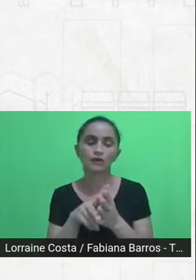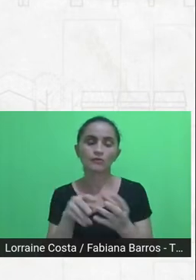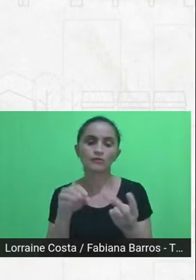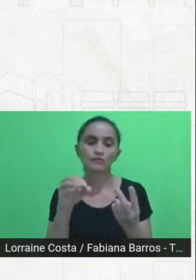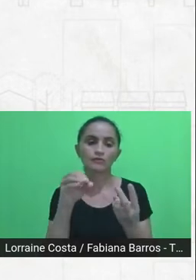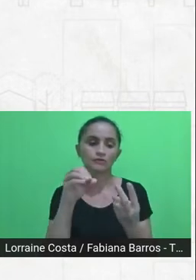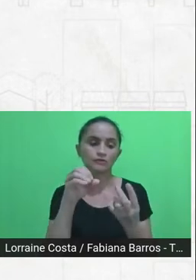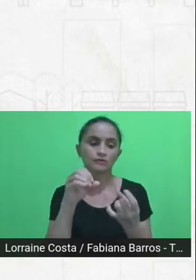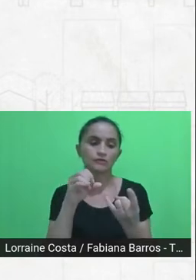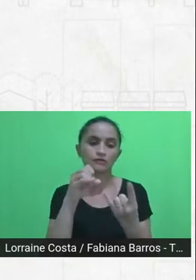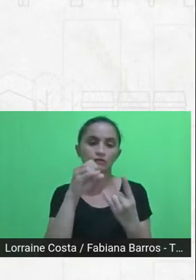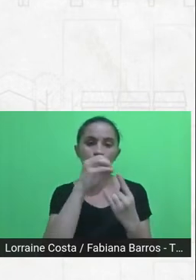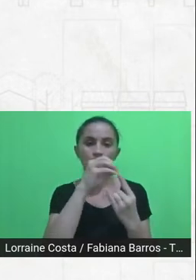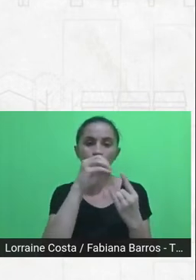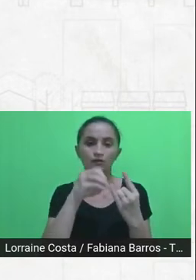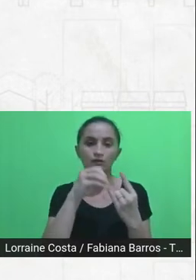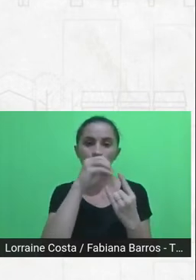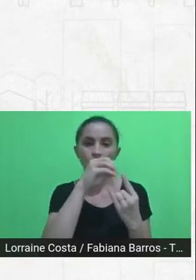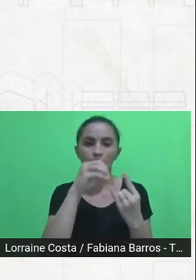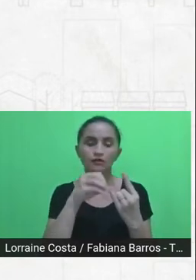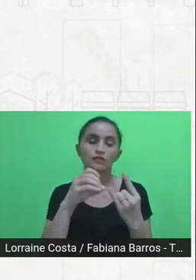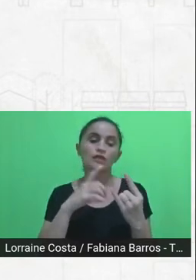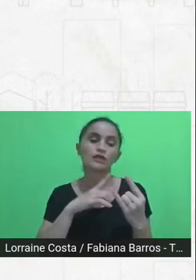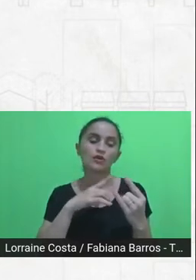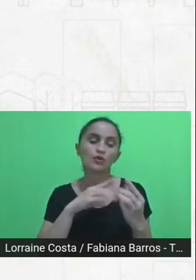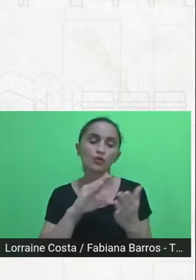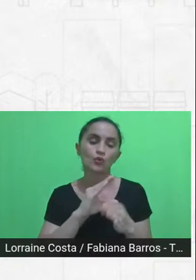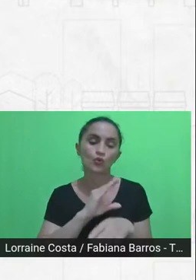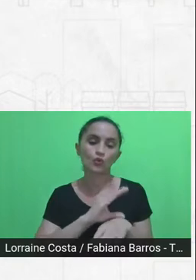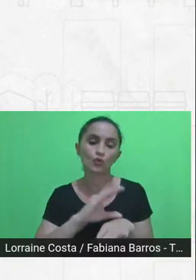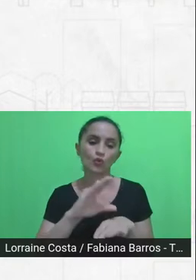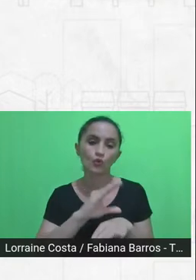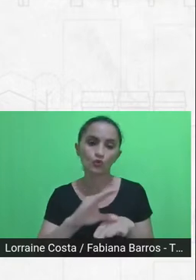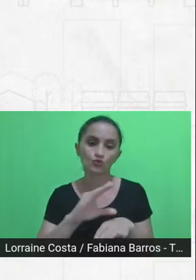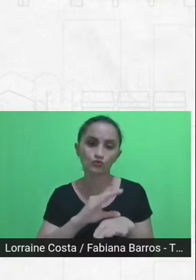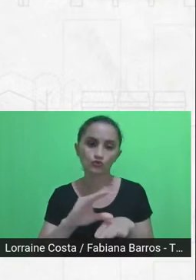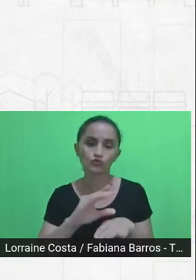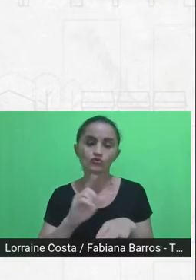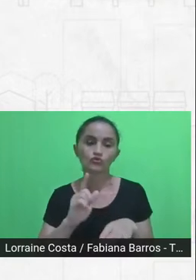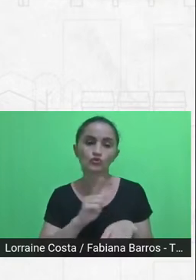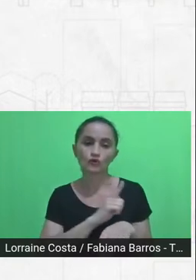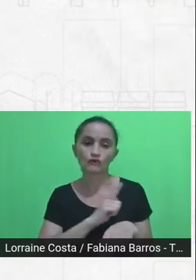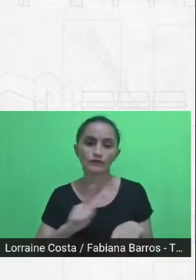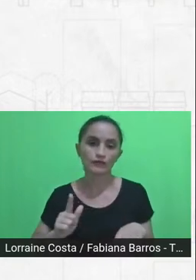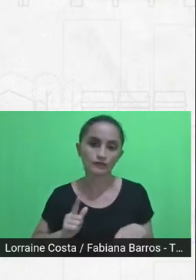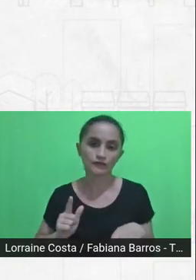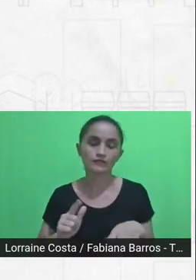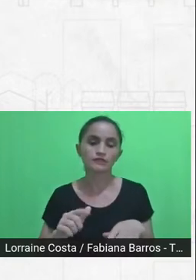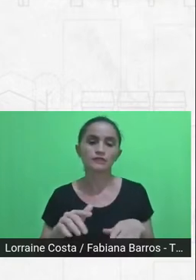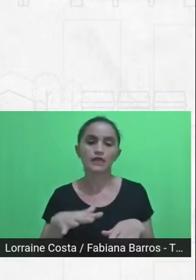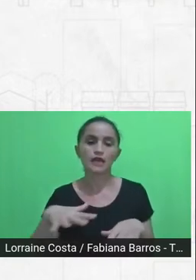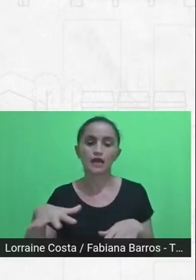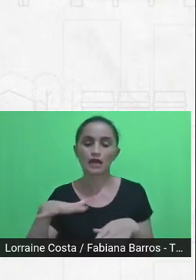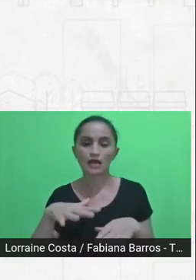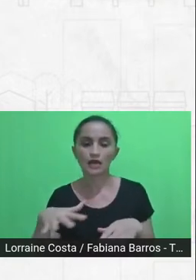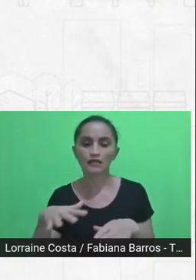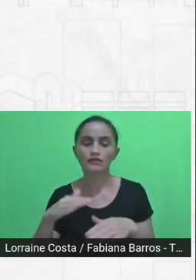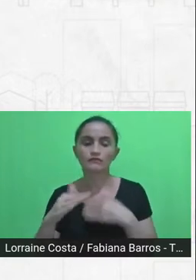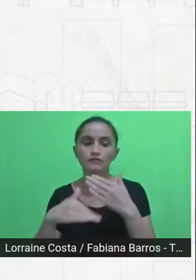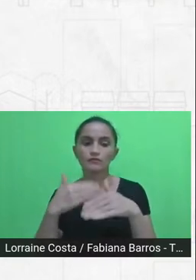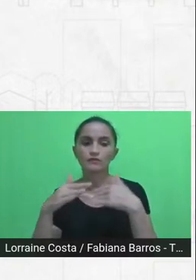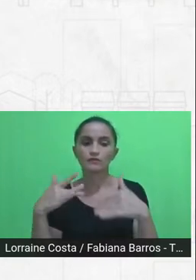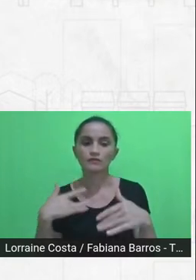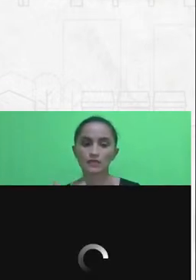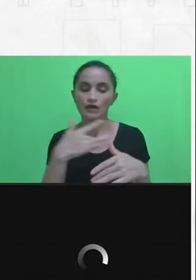trabalho é o curso de especialização em governança territorial em desenvolvimento saudável, sustentável, da Fiocruz. Quem vai